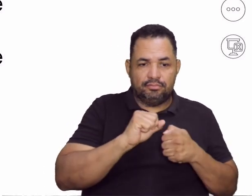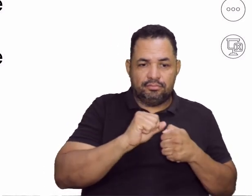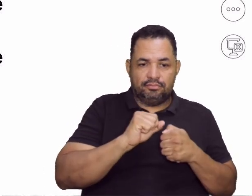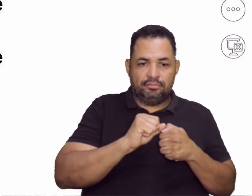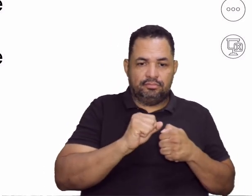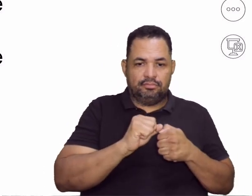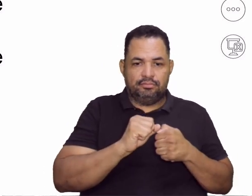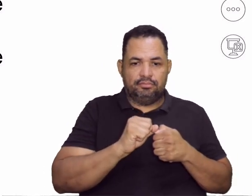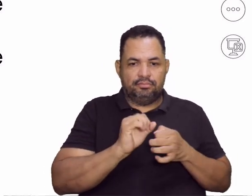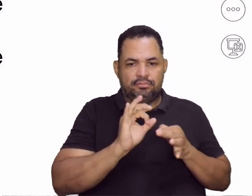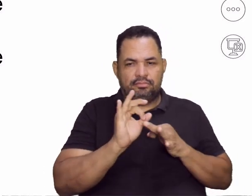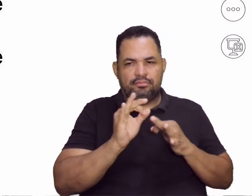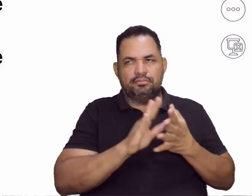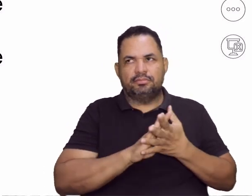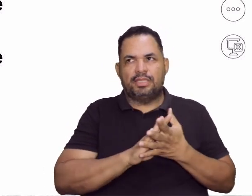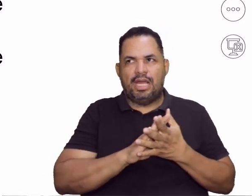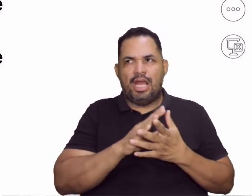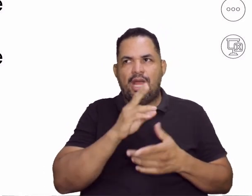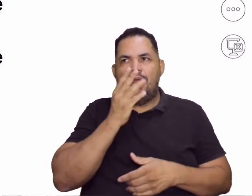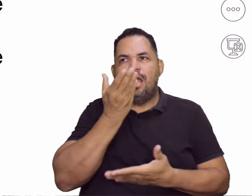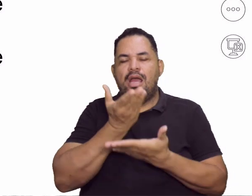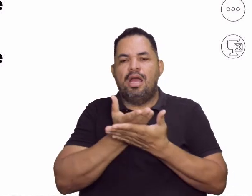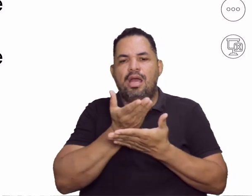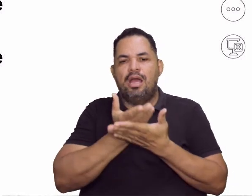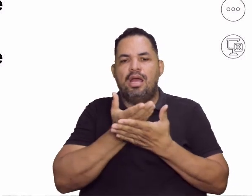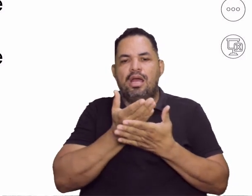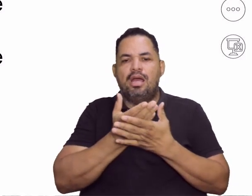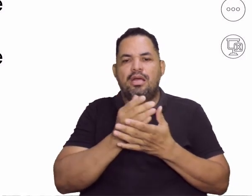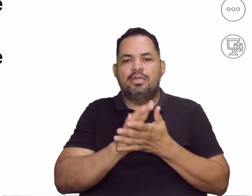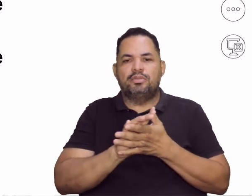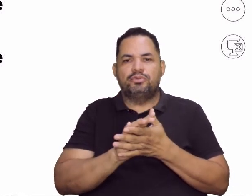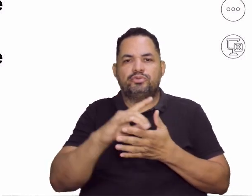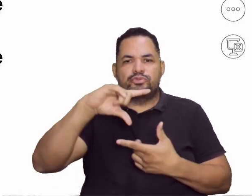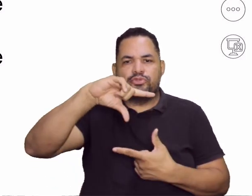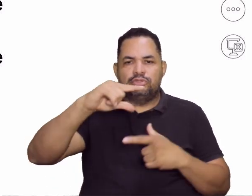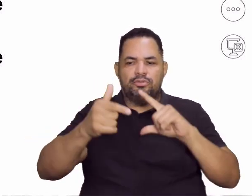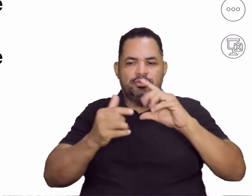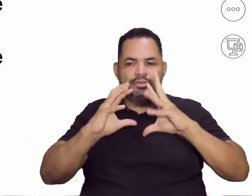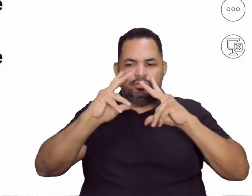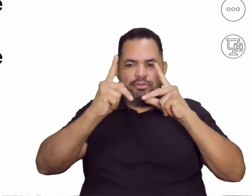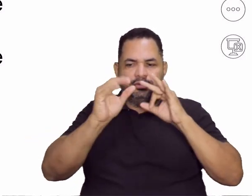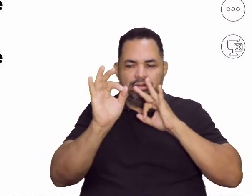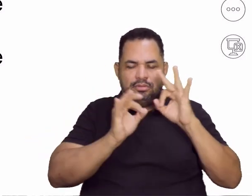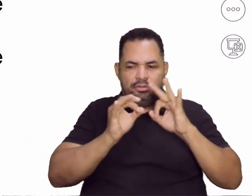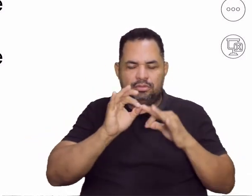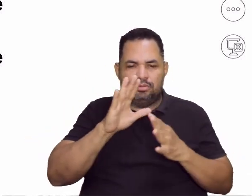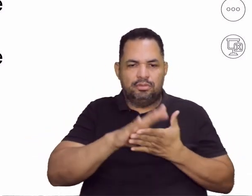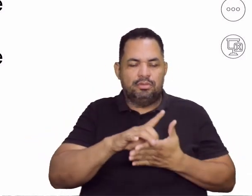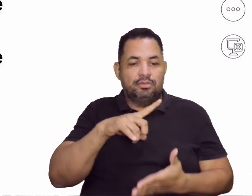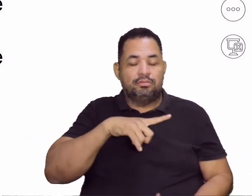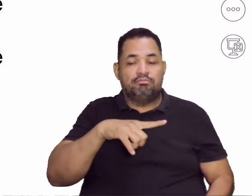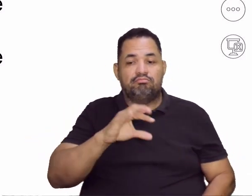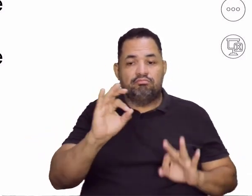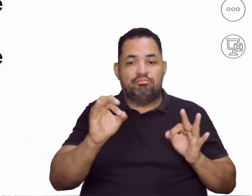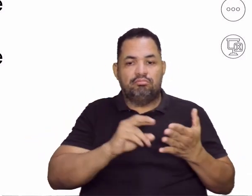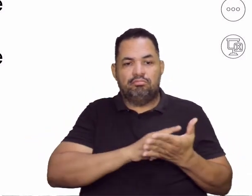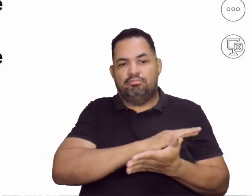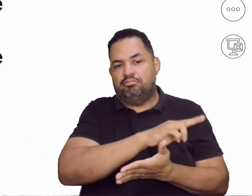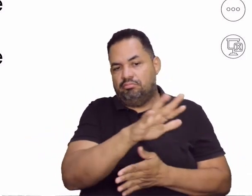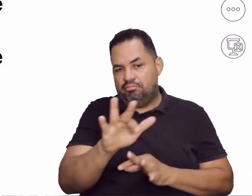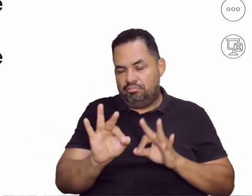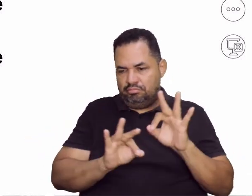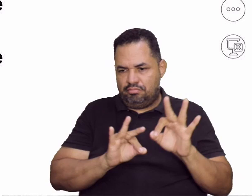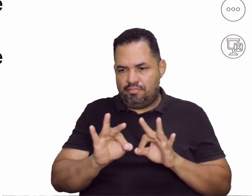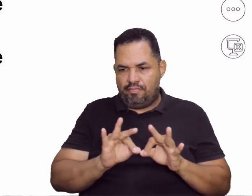A eletiva de geometria de todas as formas, e a gente fala do Tetris, a gente fala de diversas